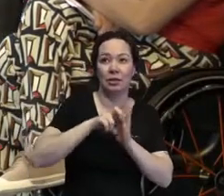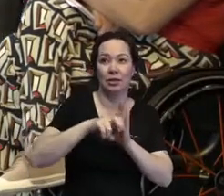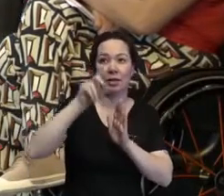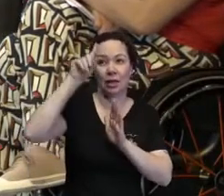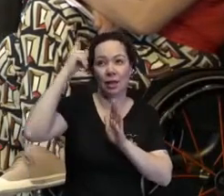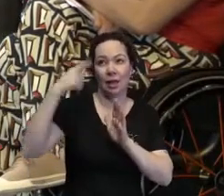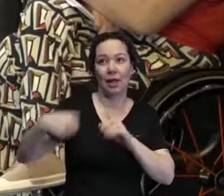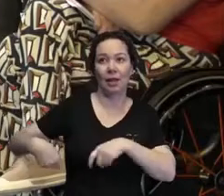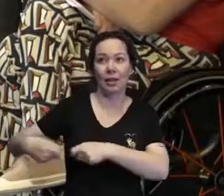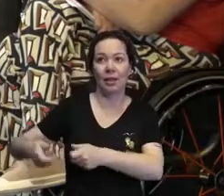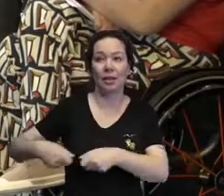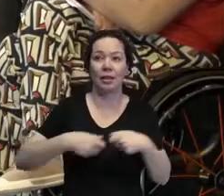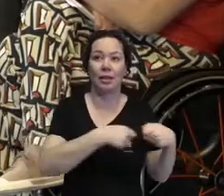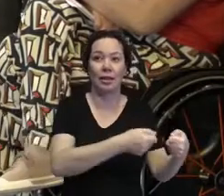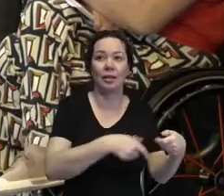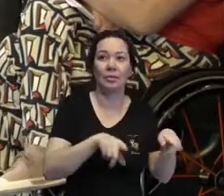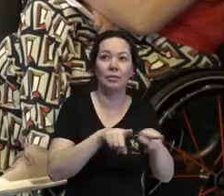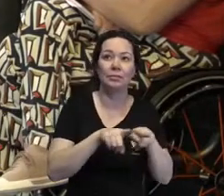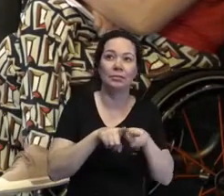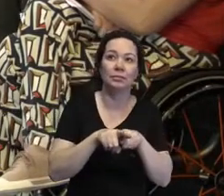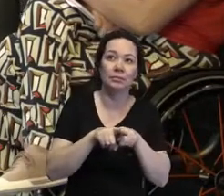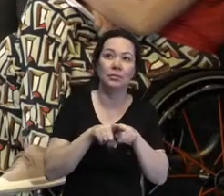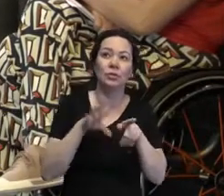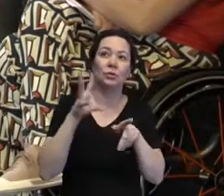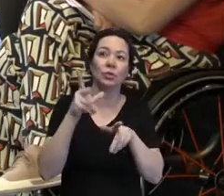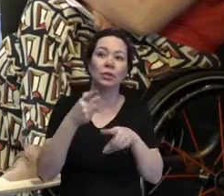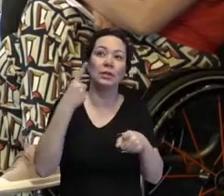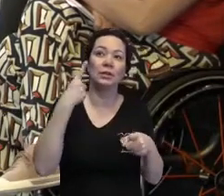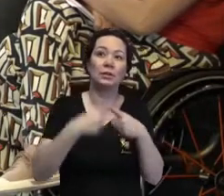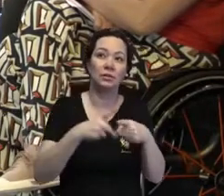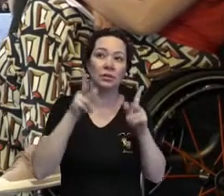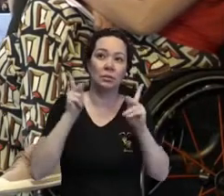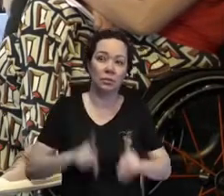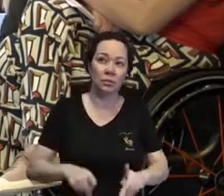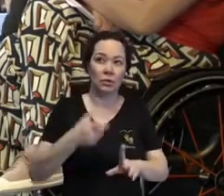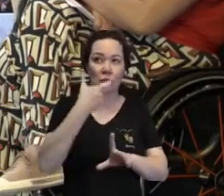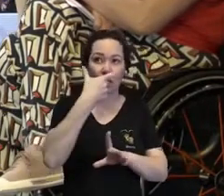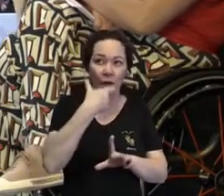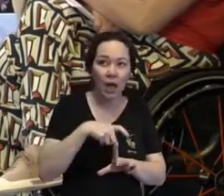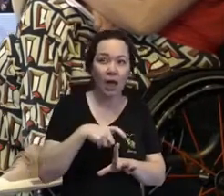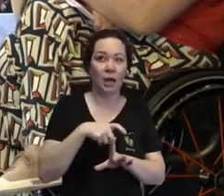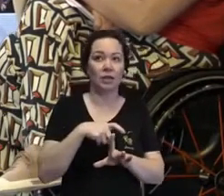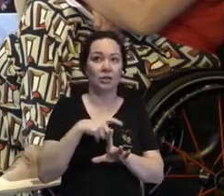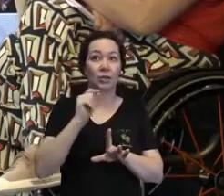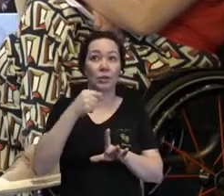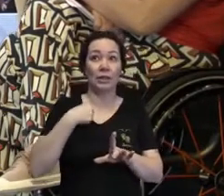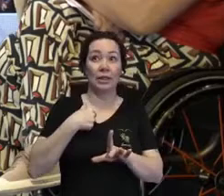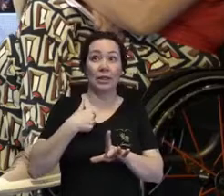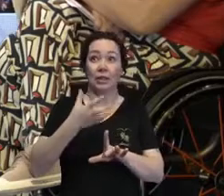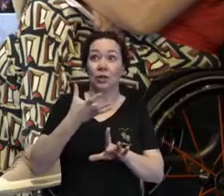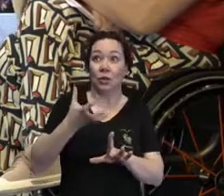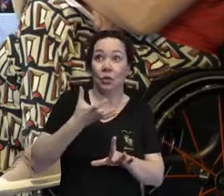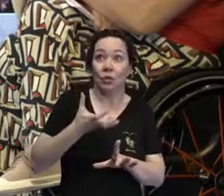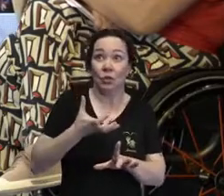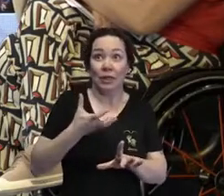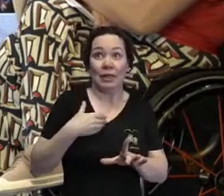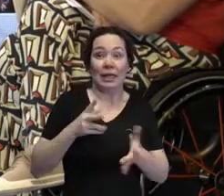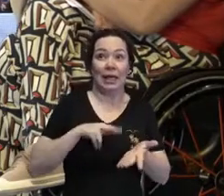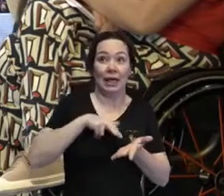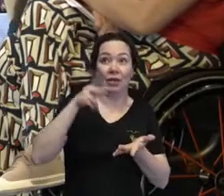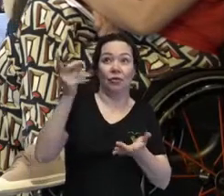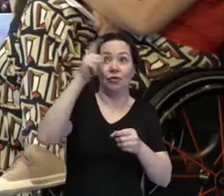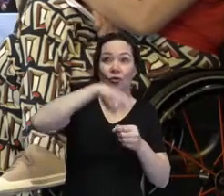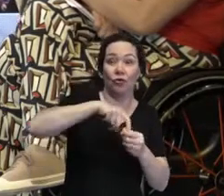que se identifica também, a quantidade de vezes que as pessoas acham que o nosso maior desejo é efetivamente voltar a andar, como se a nossa